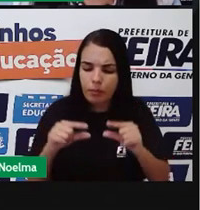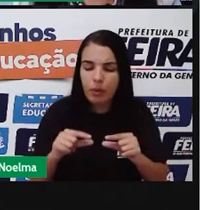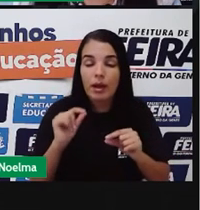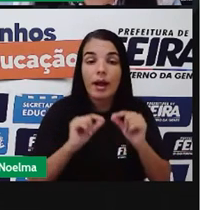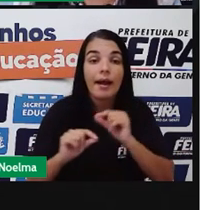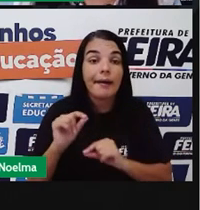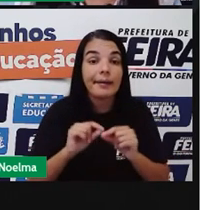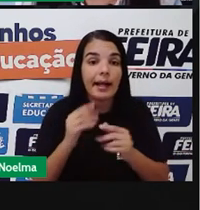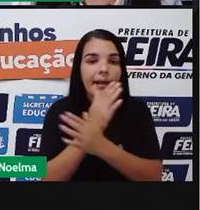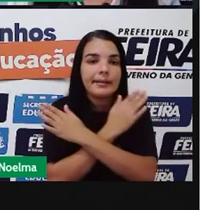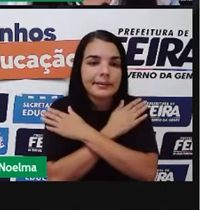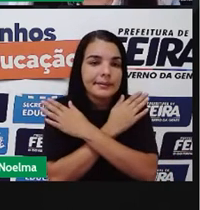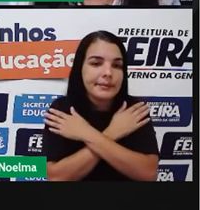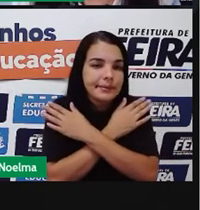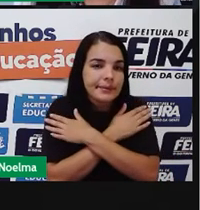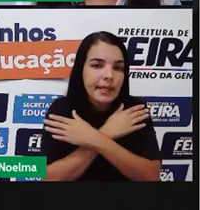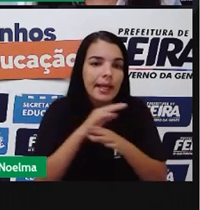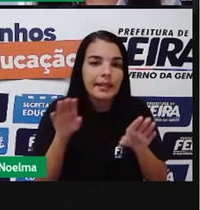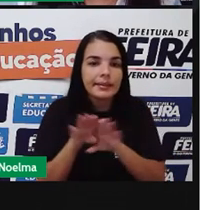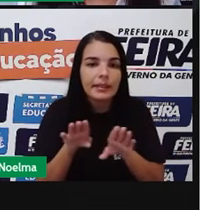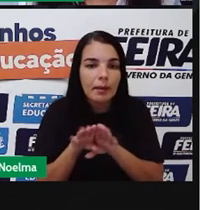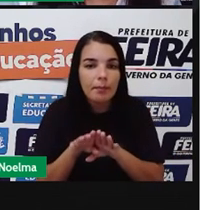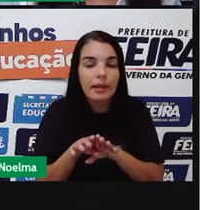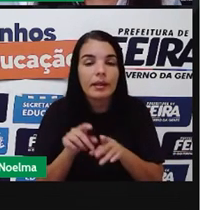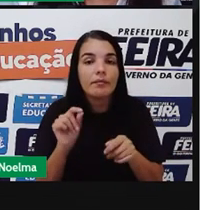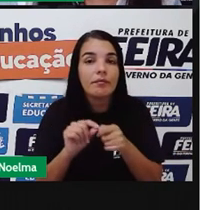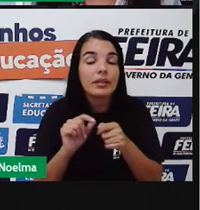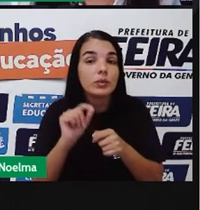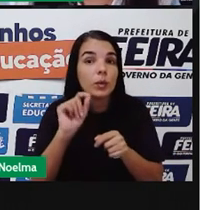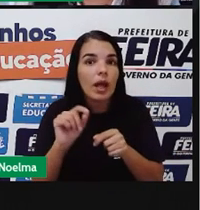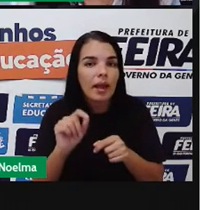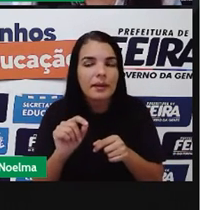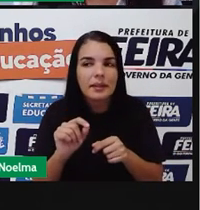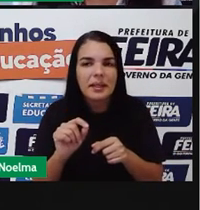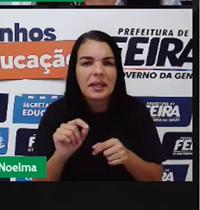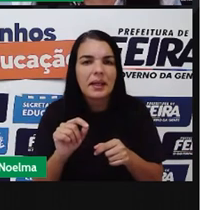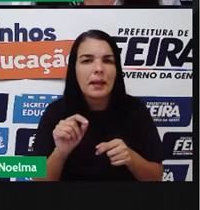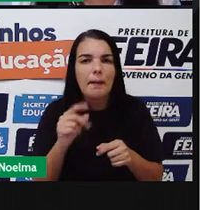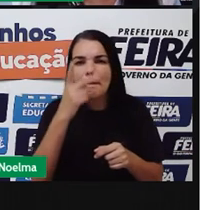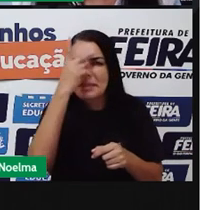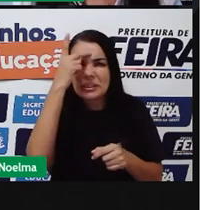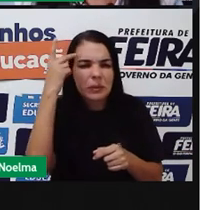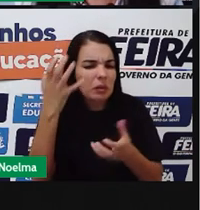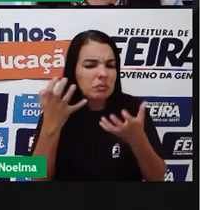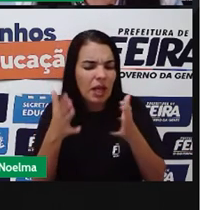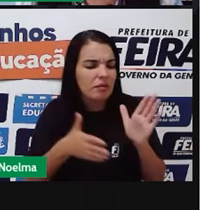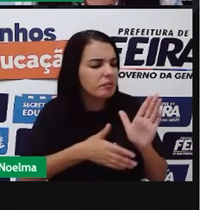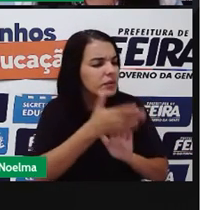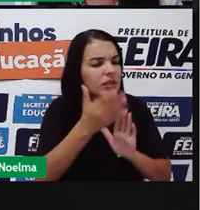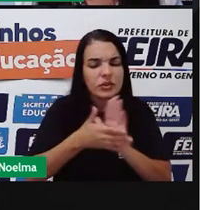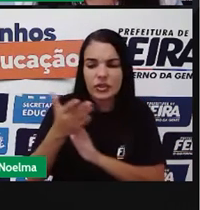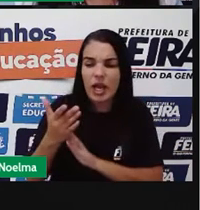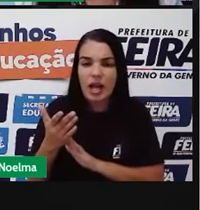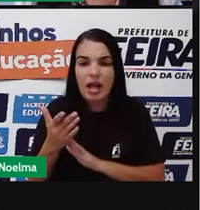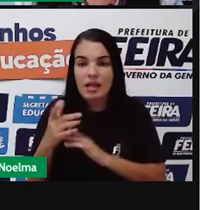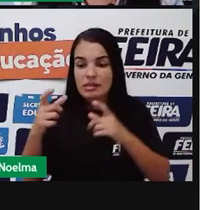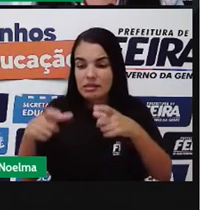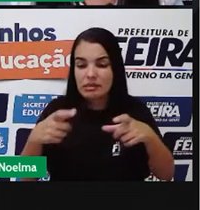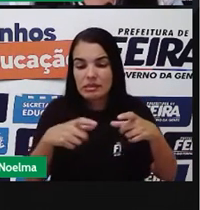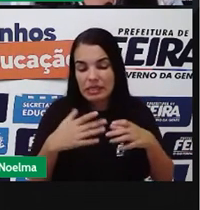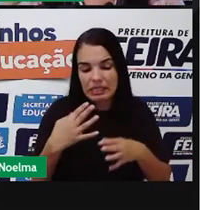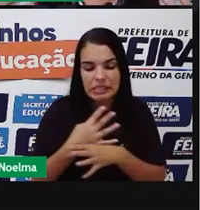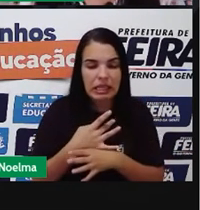emprego. Além disso, atrapalha também a questão do turismo, uma vez quem é que quer visitar uma área, né?